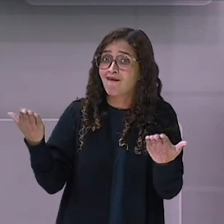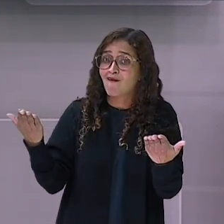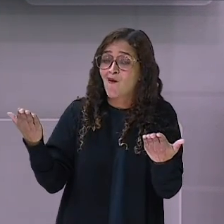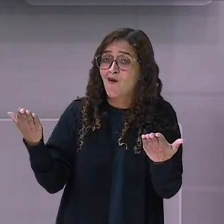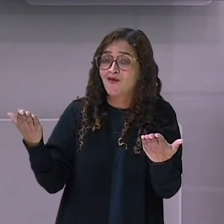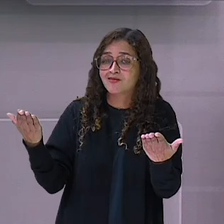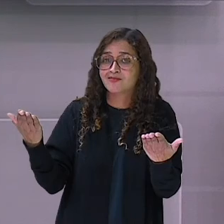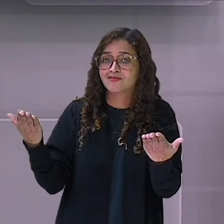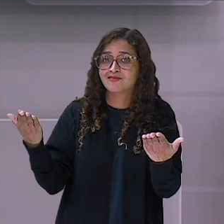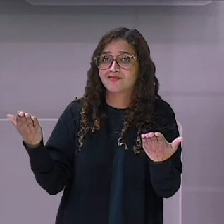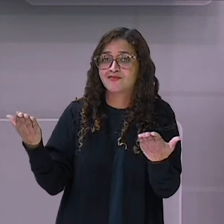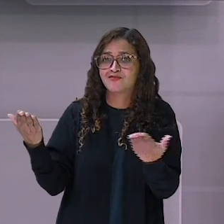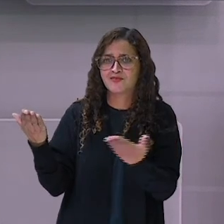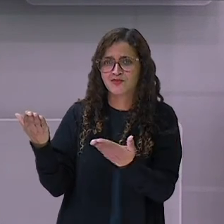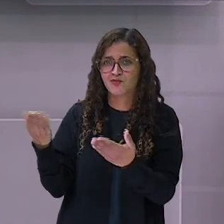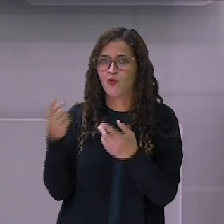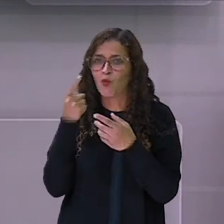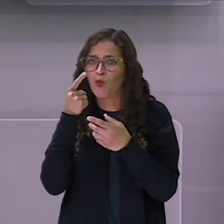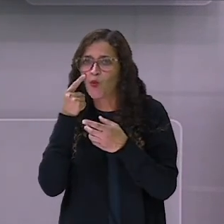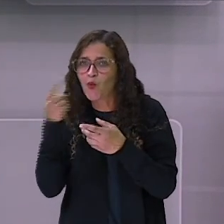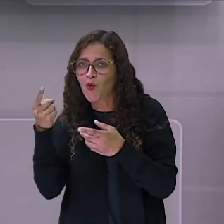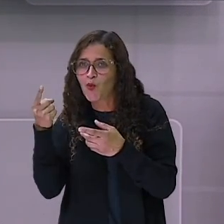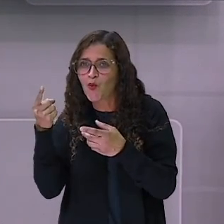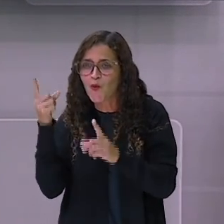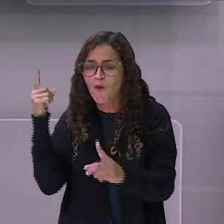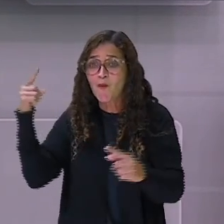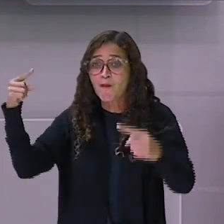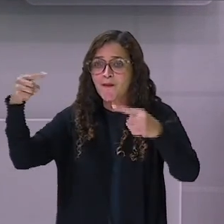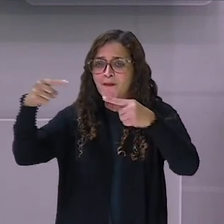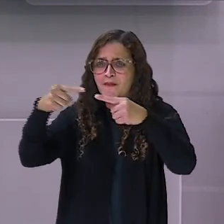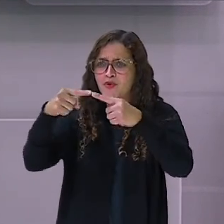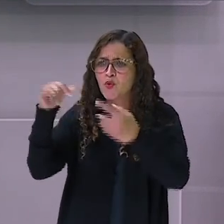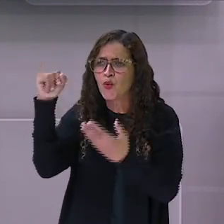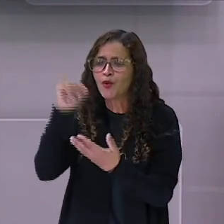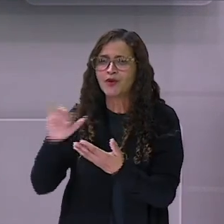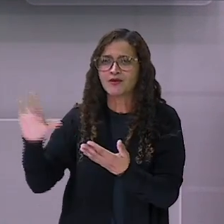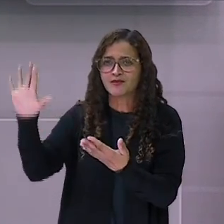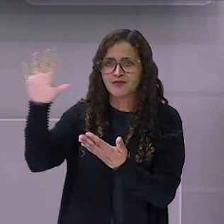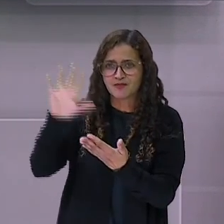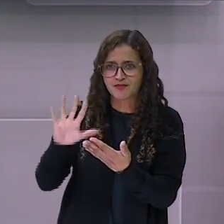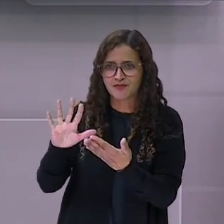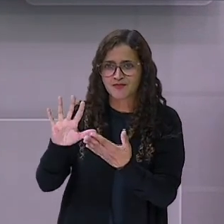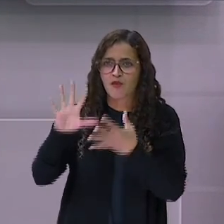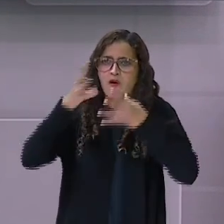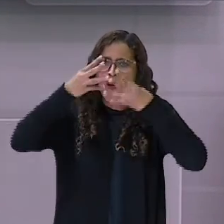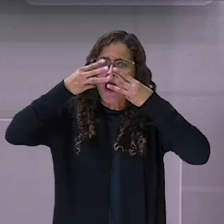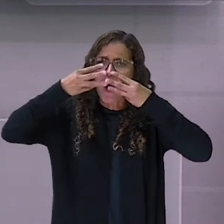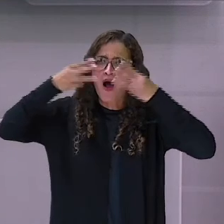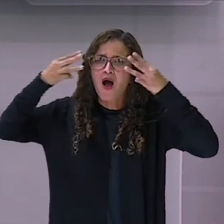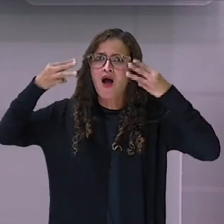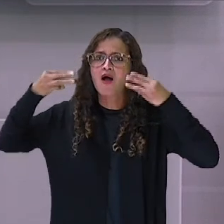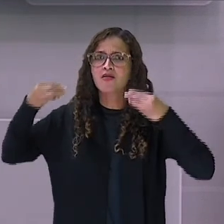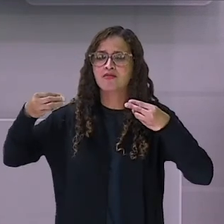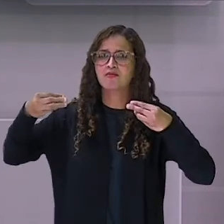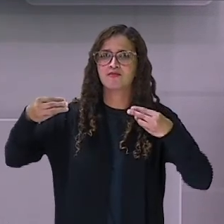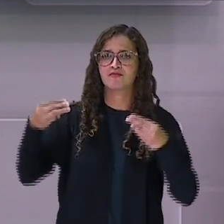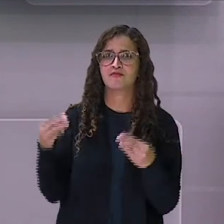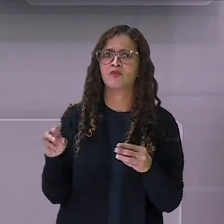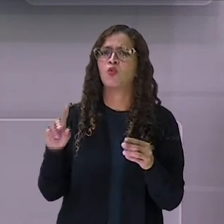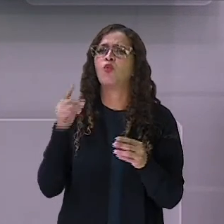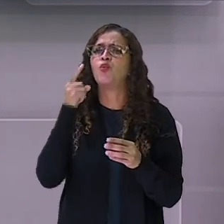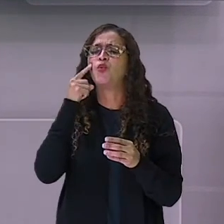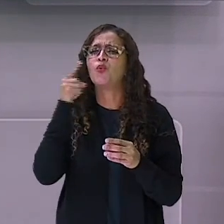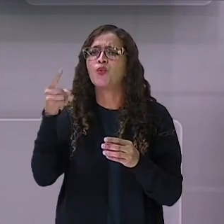Para a imagem da raposa. Viram só? E nós temos aqui a nossa última imagem. Que é uma